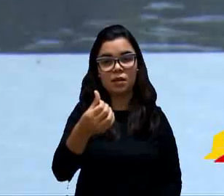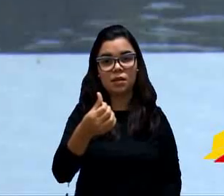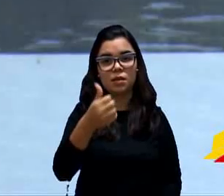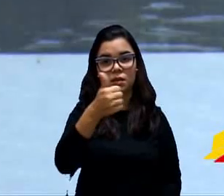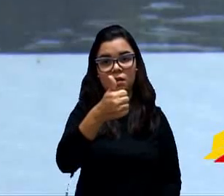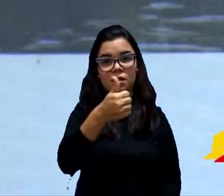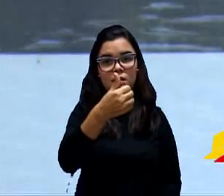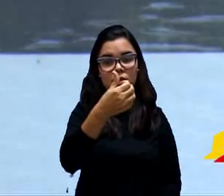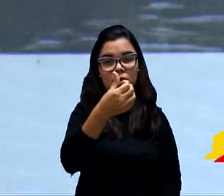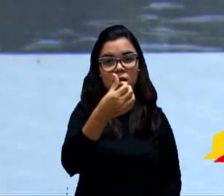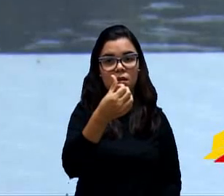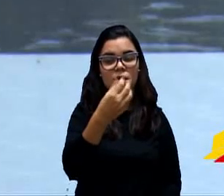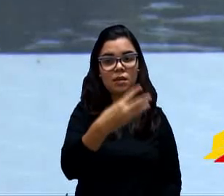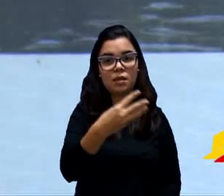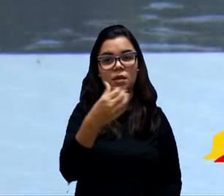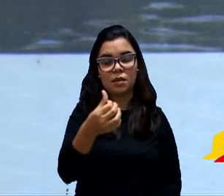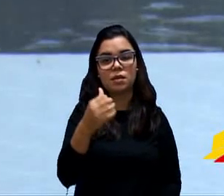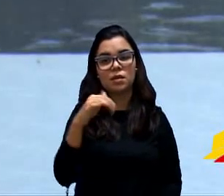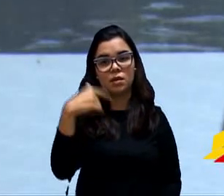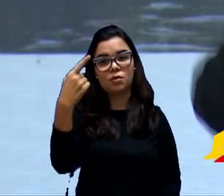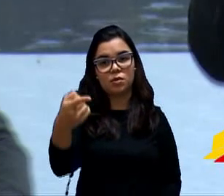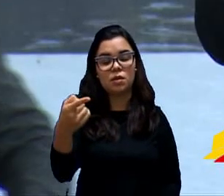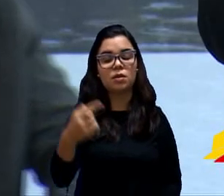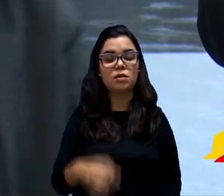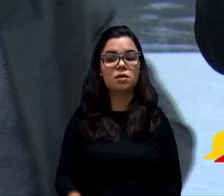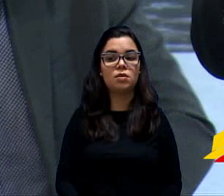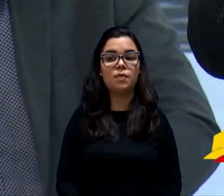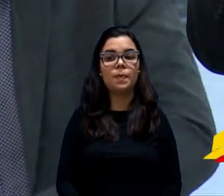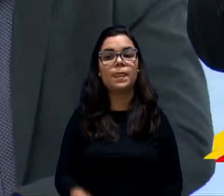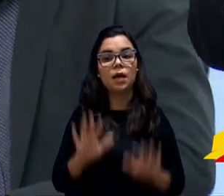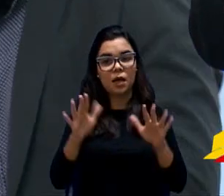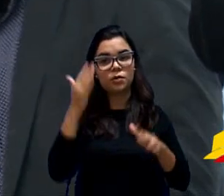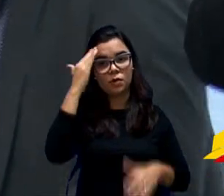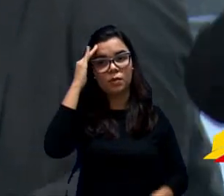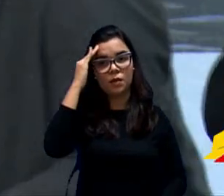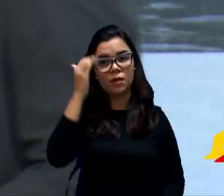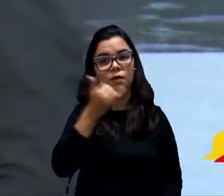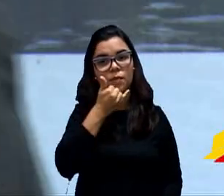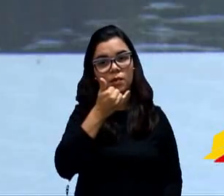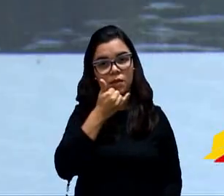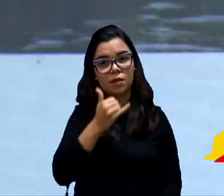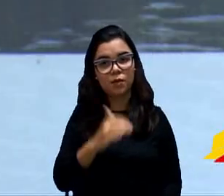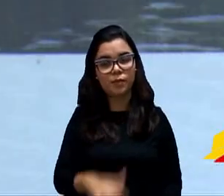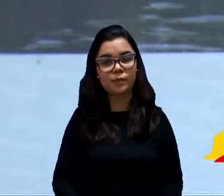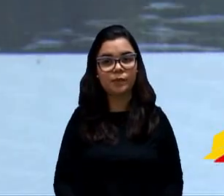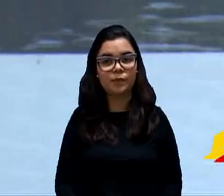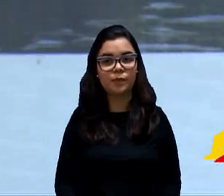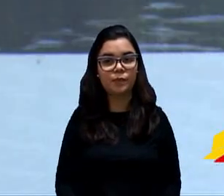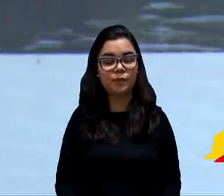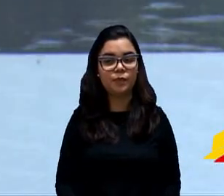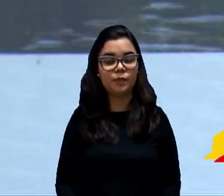desculpa, foi engano meu. Ah, bom. Então, só para entender... Fale, vereador.